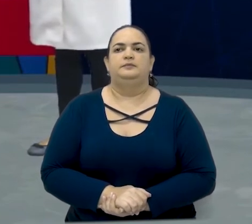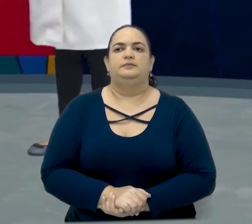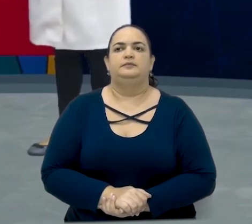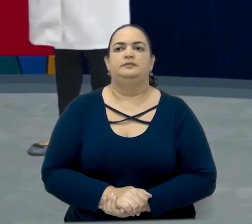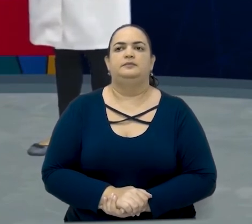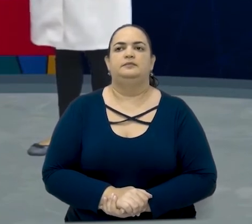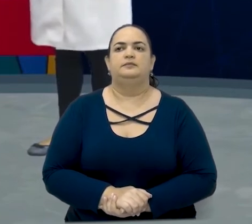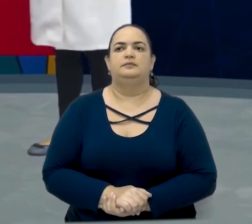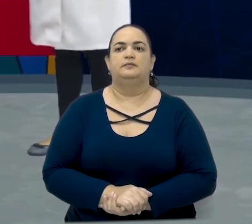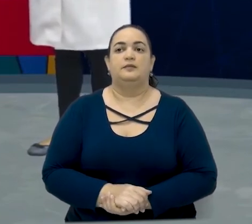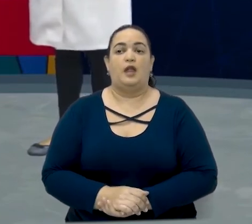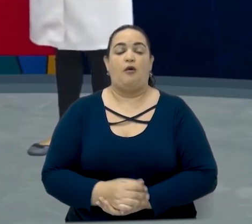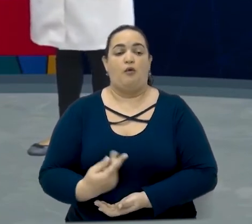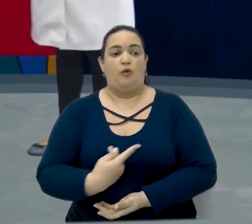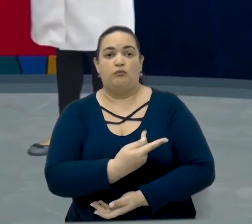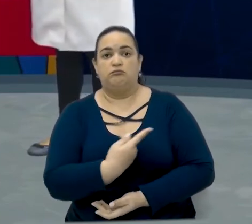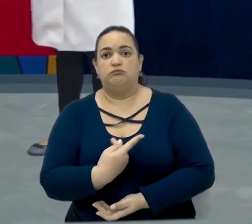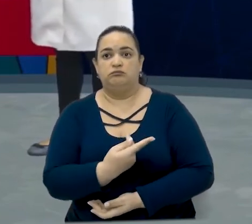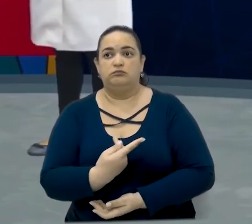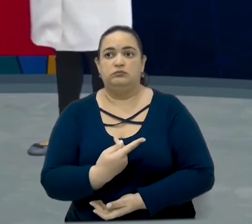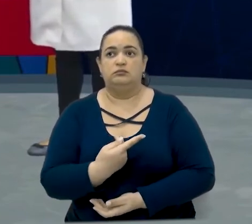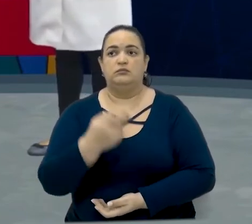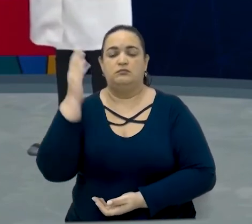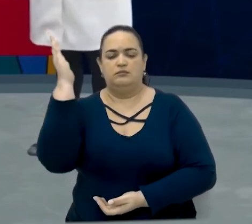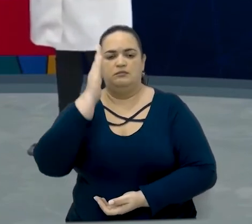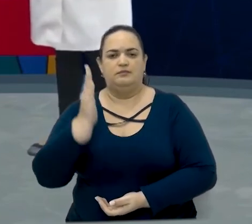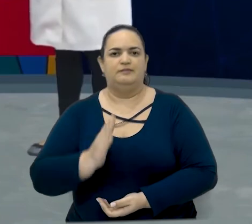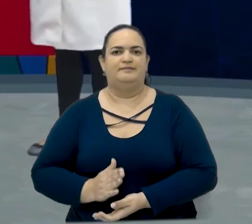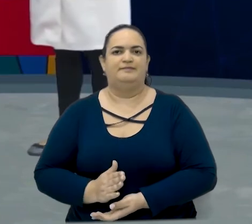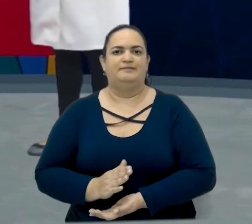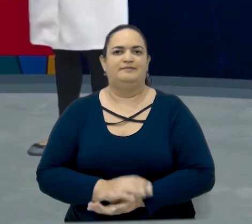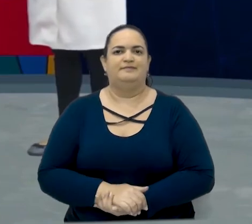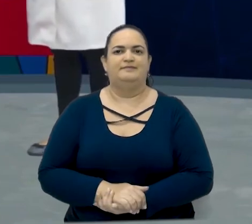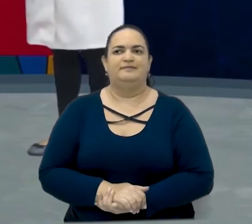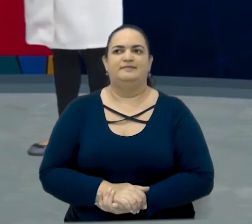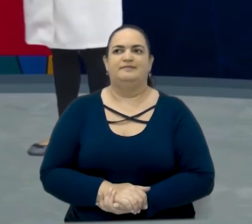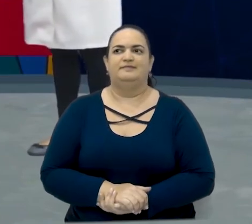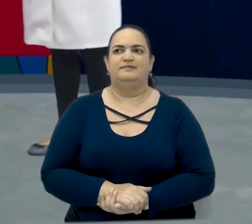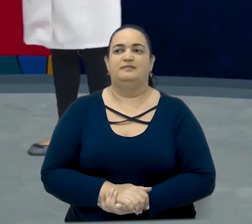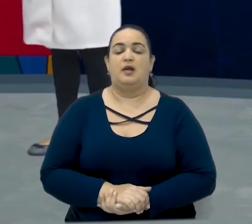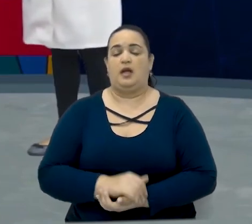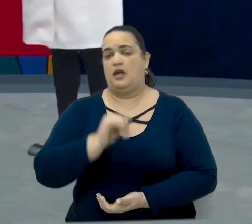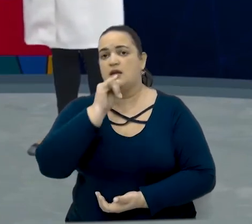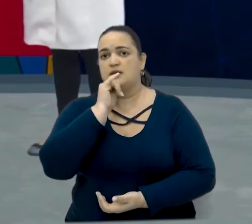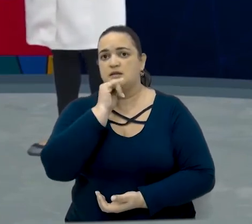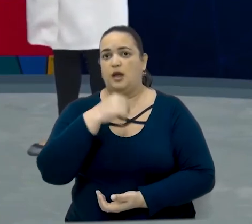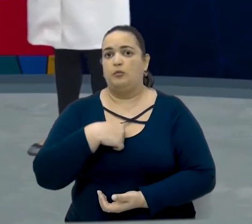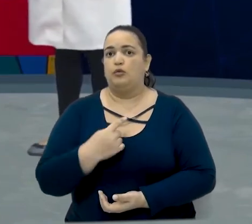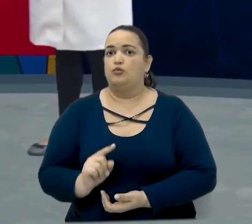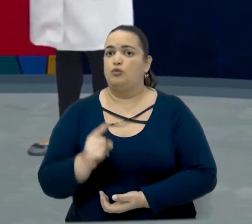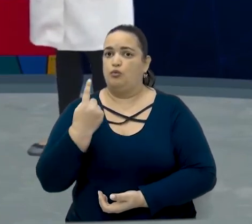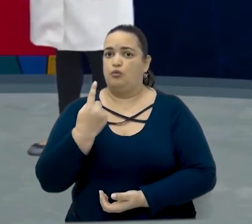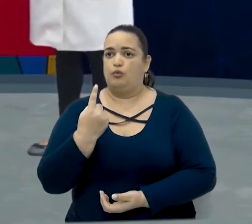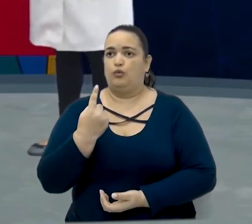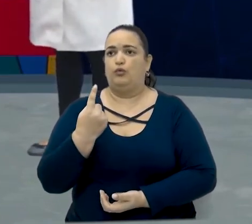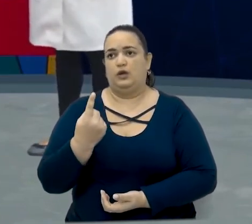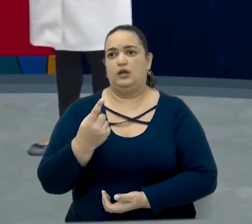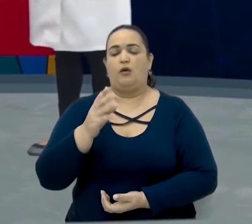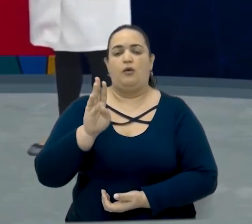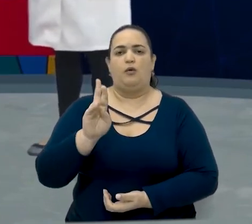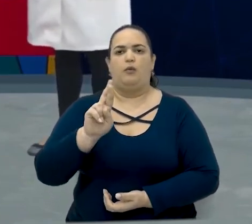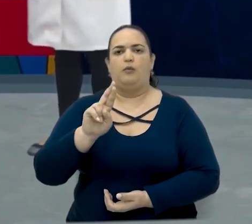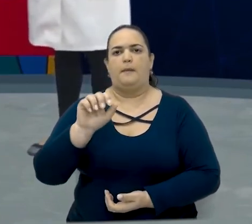are... Nós somos... Brazilians. Brasileiros. Se eu falar de uma pessoa só, I'm Brazilian.